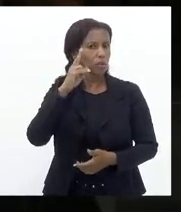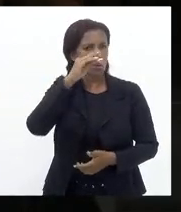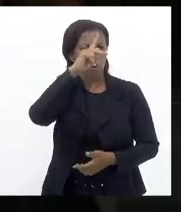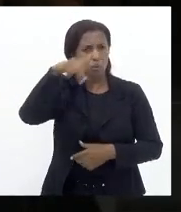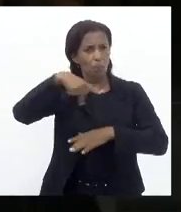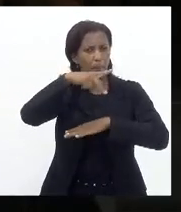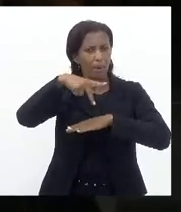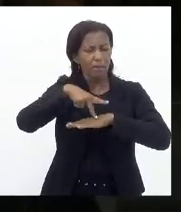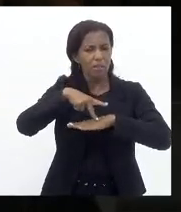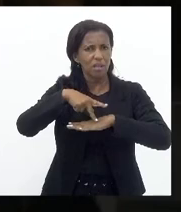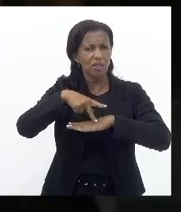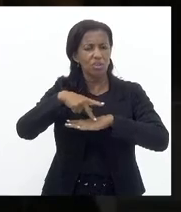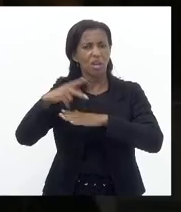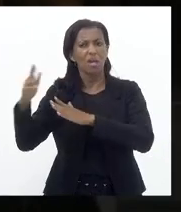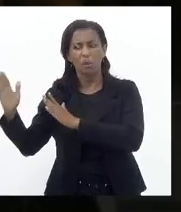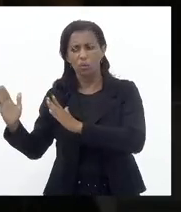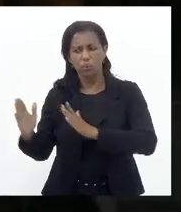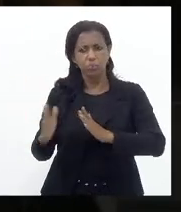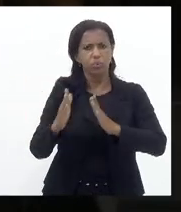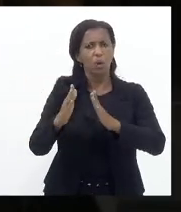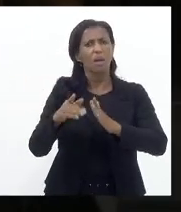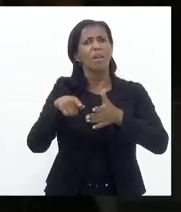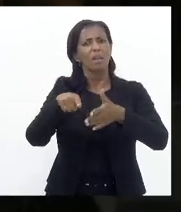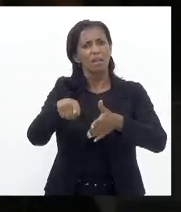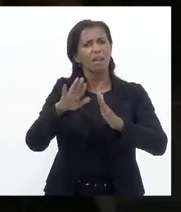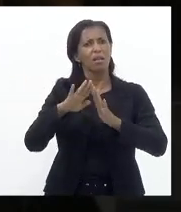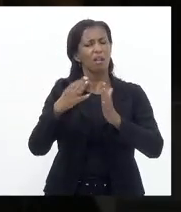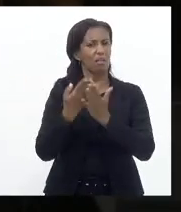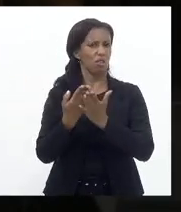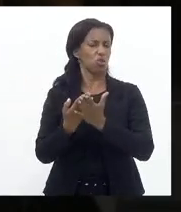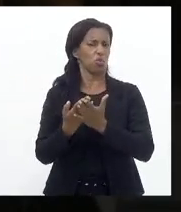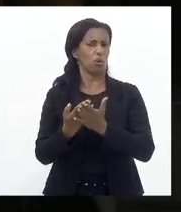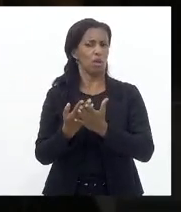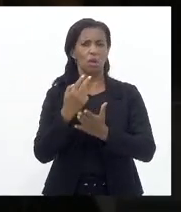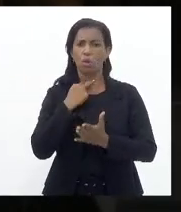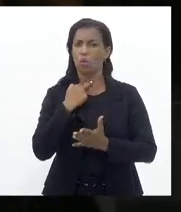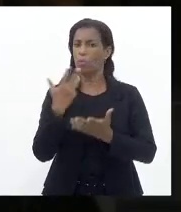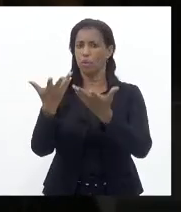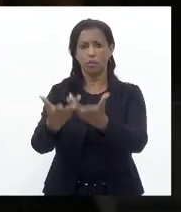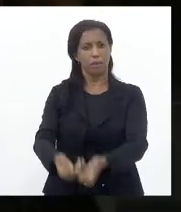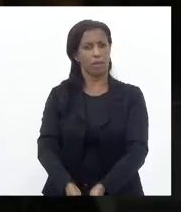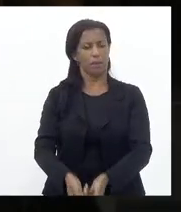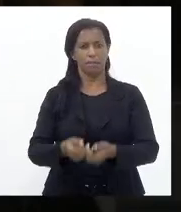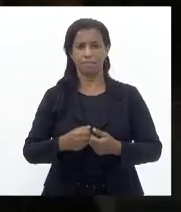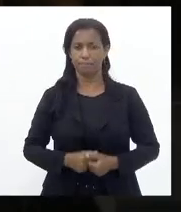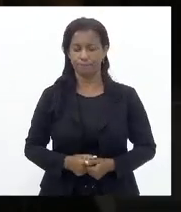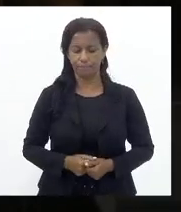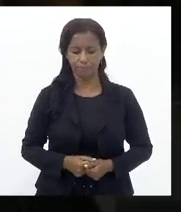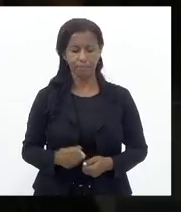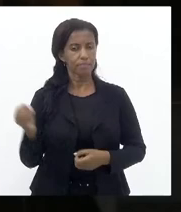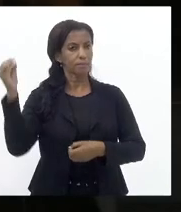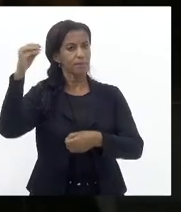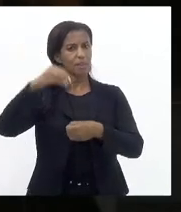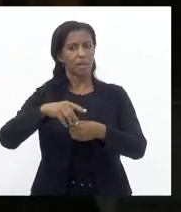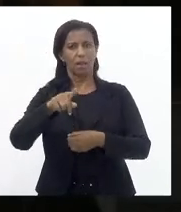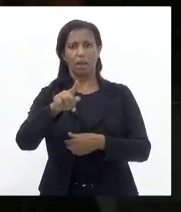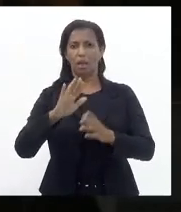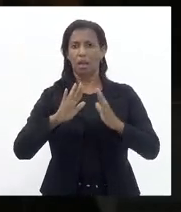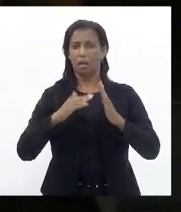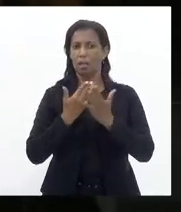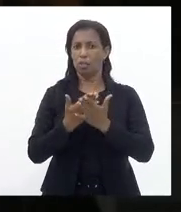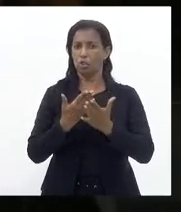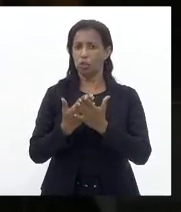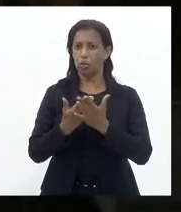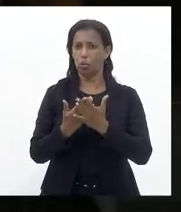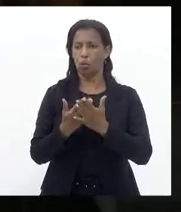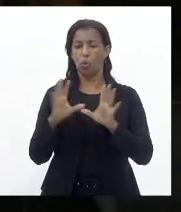país Passaram Por aquelas fileiras Daquele colégio Eu não posso Permitir Deputado Salema Que se instale Ali Um